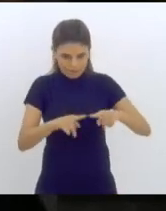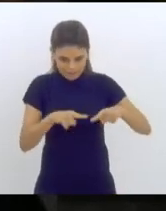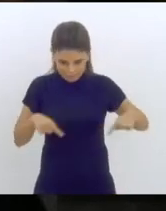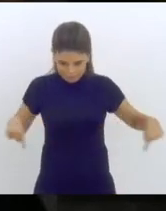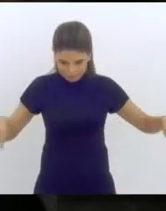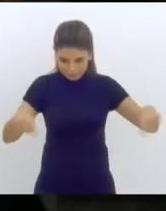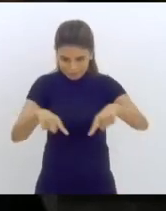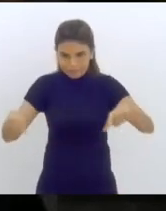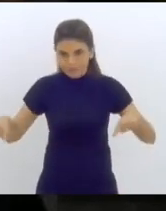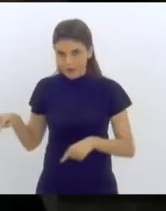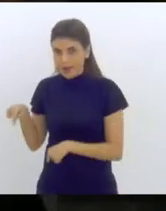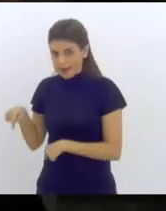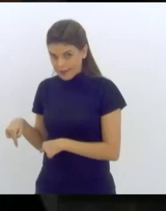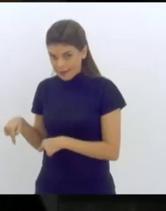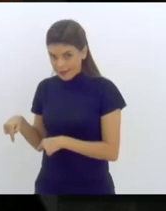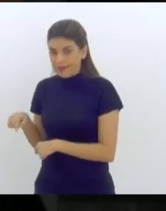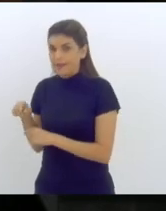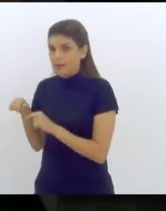indústria naval,